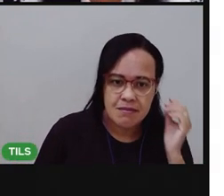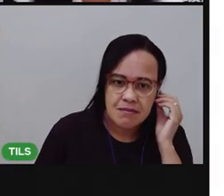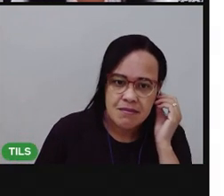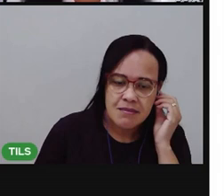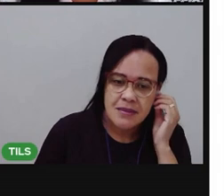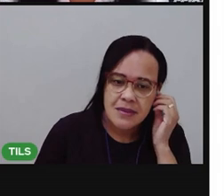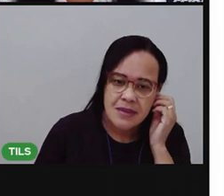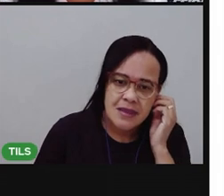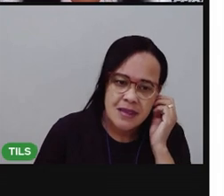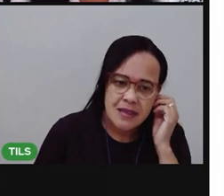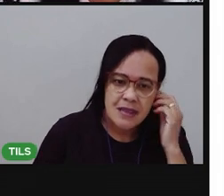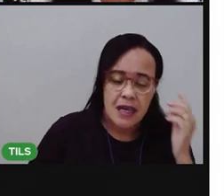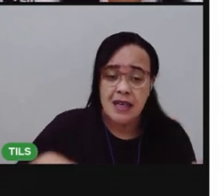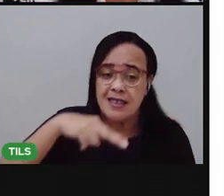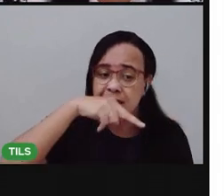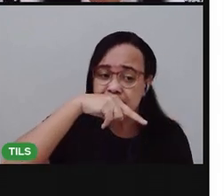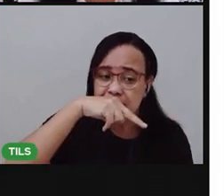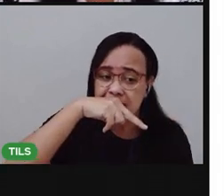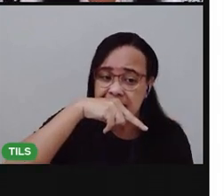Mônica disse assim.